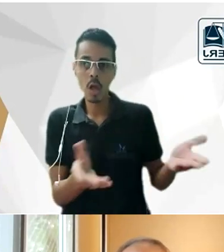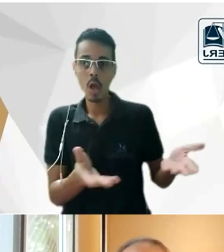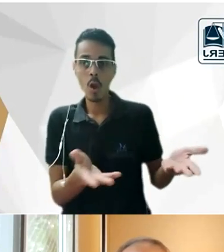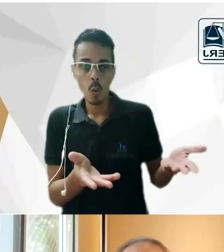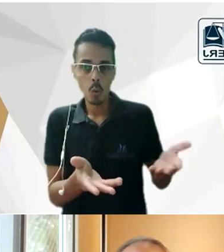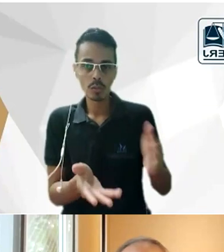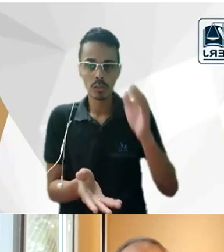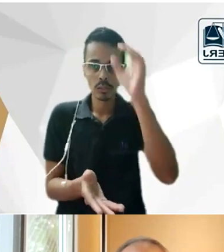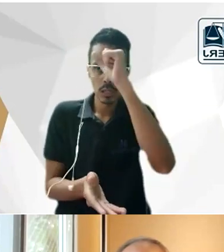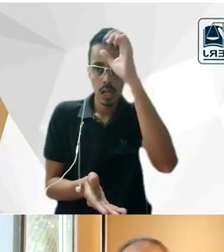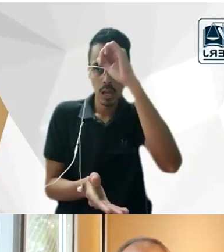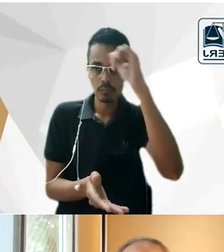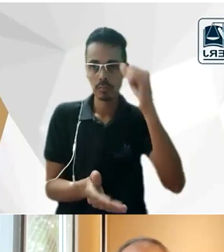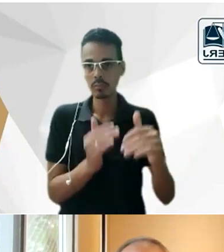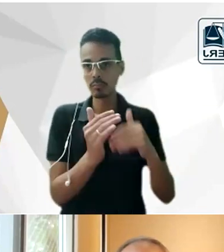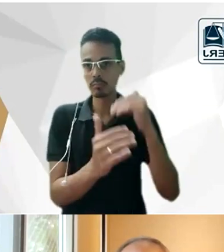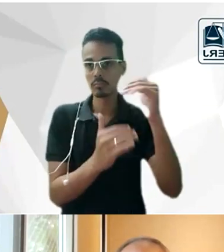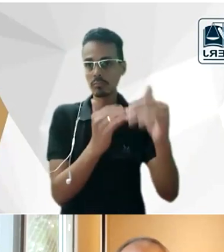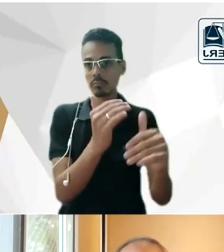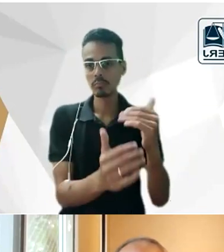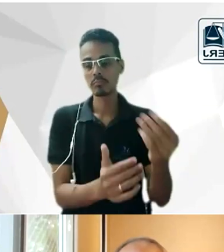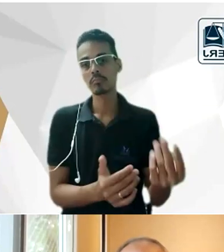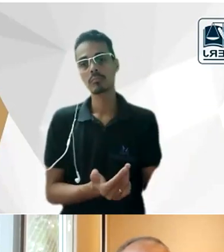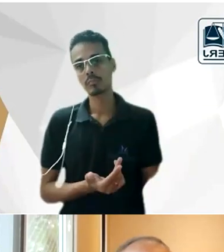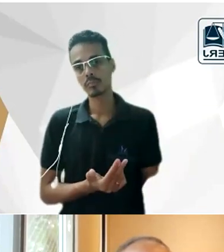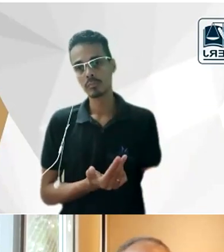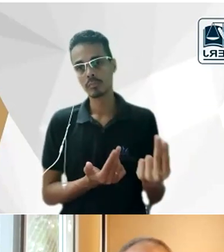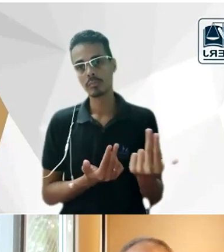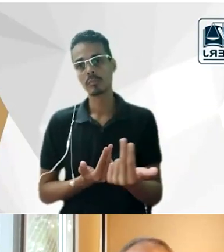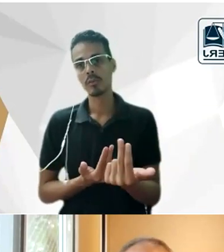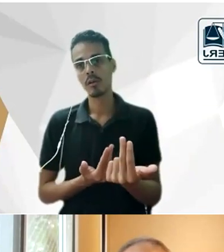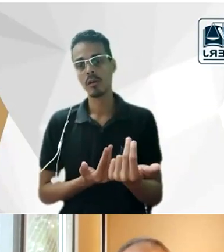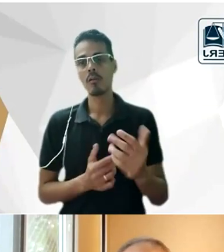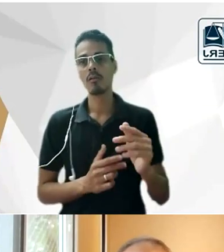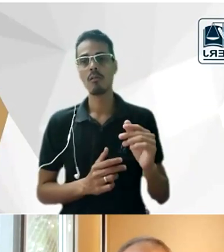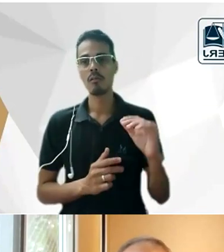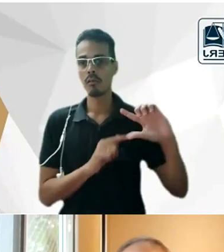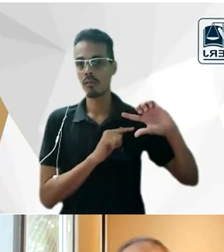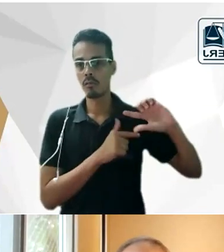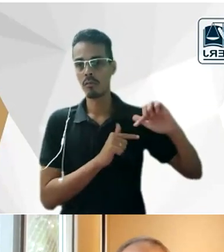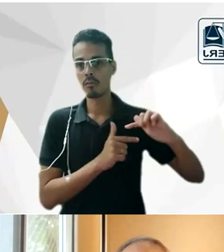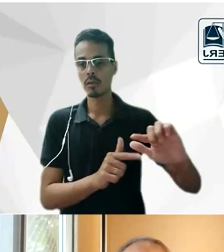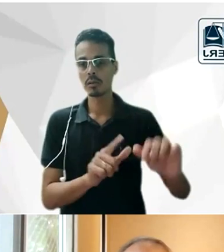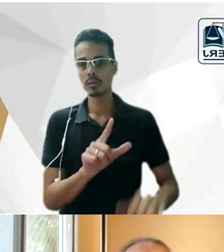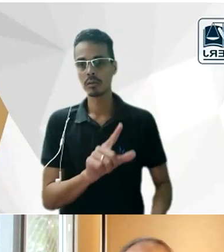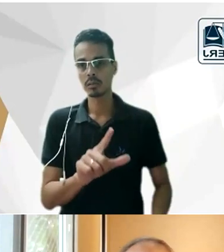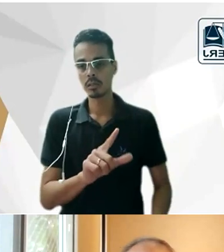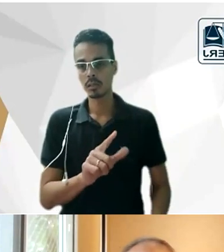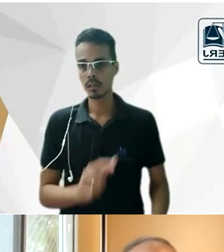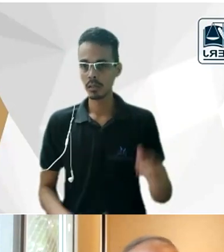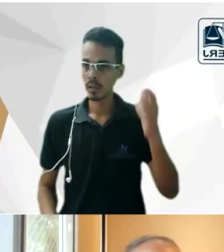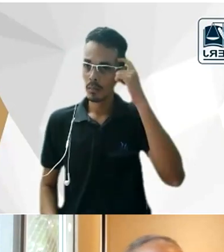maneira mesmo motivo pelos quais lemos vários clássicos da literatura do pensamento científico esses autores como jogaram